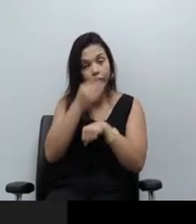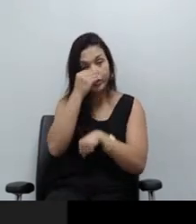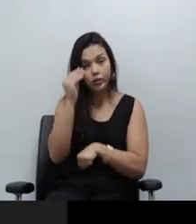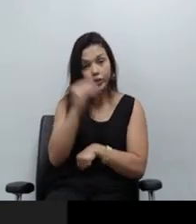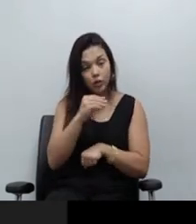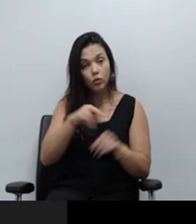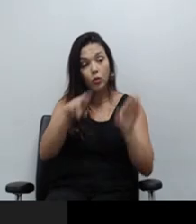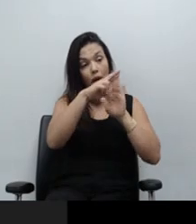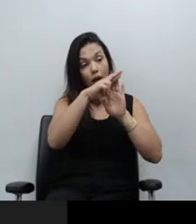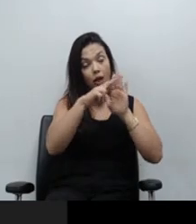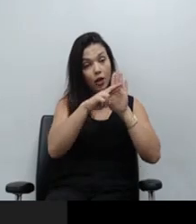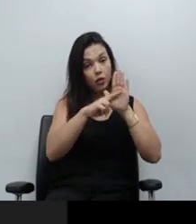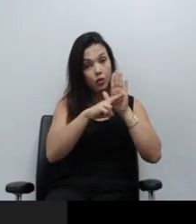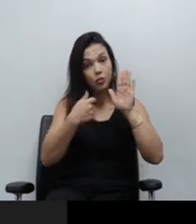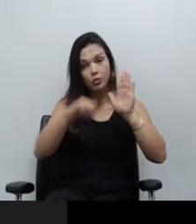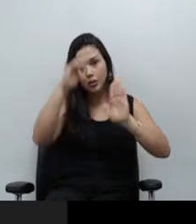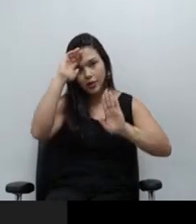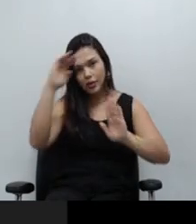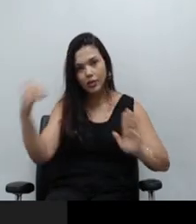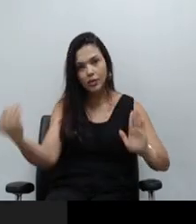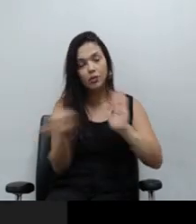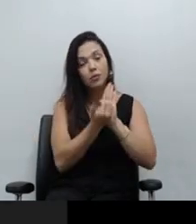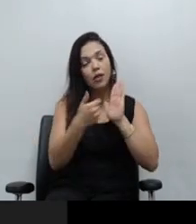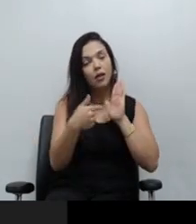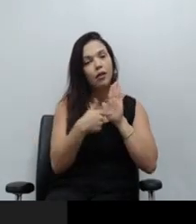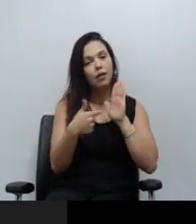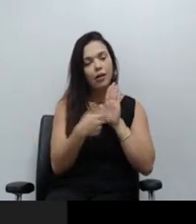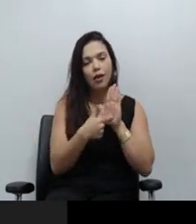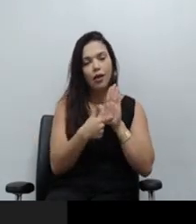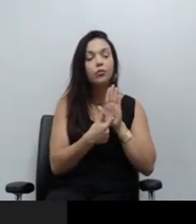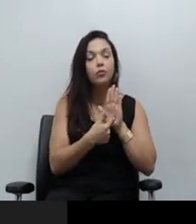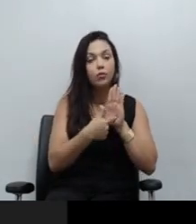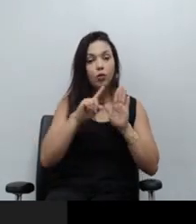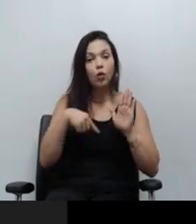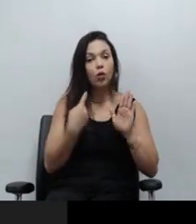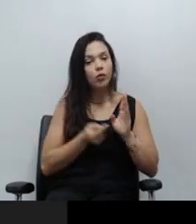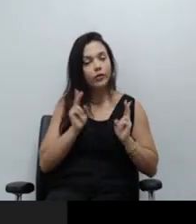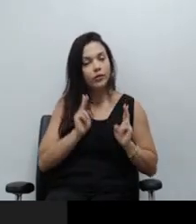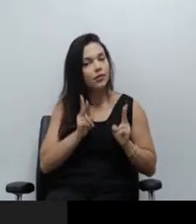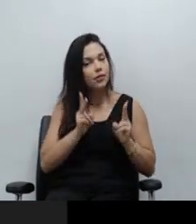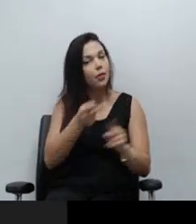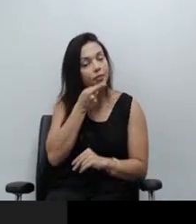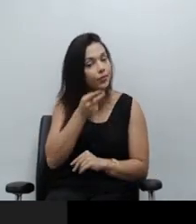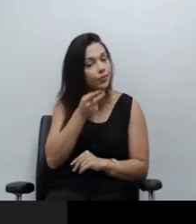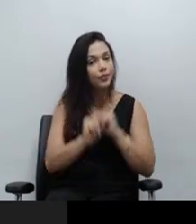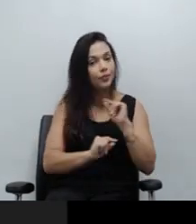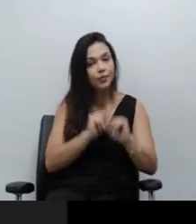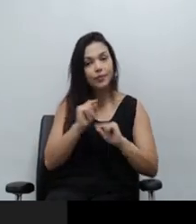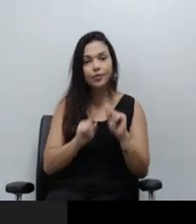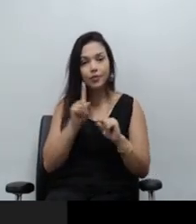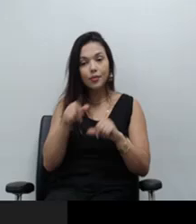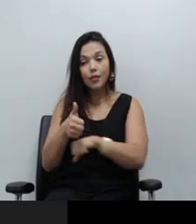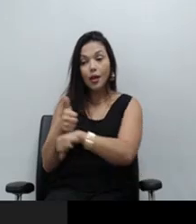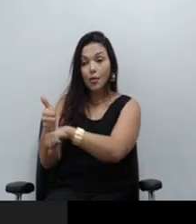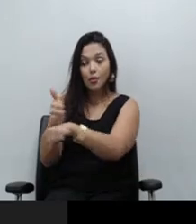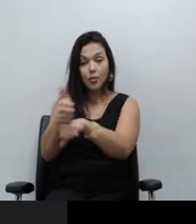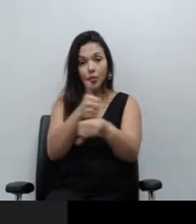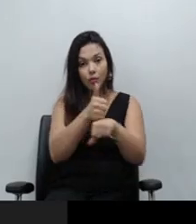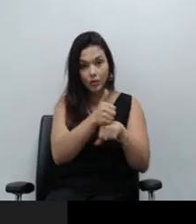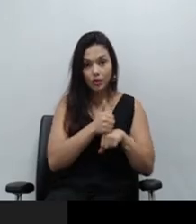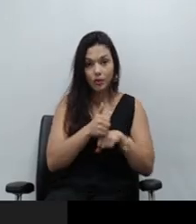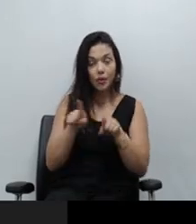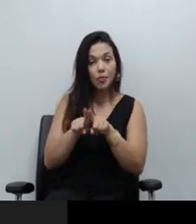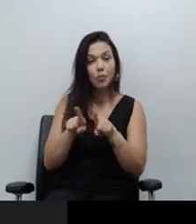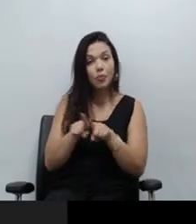respeitados em suas minúcias. Reiteradamente, temos escutado isto pela carreira e neste